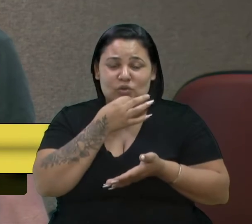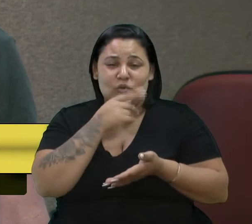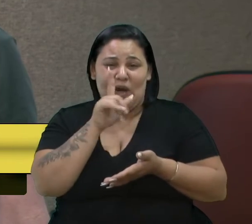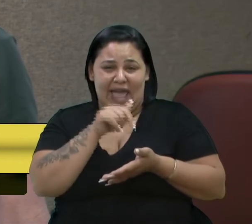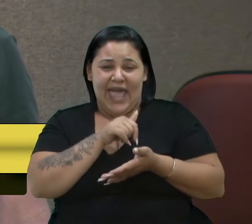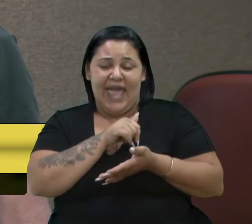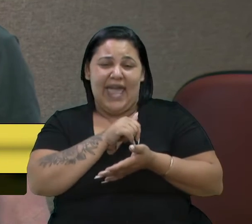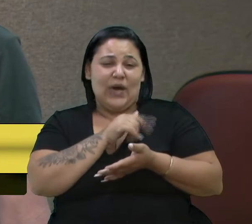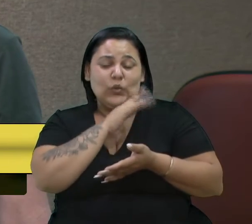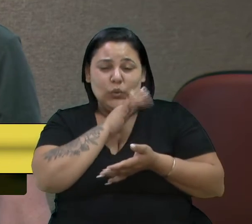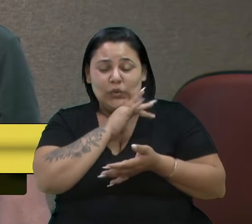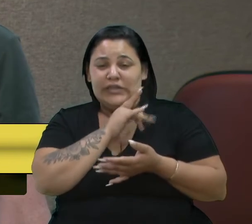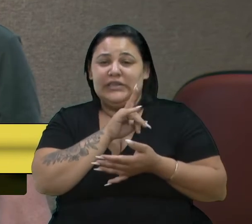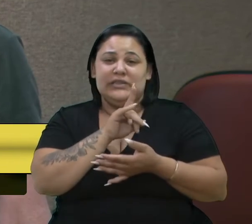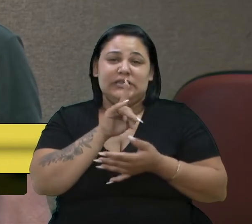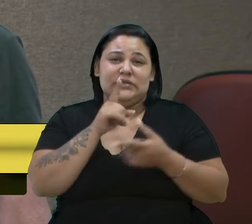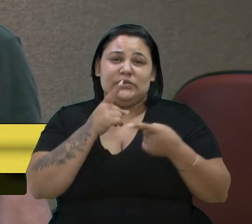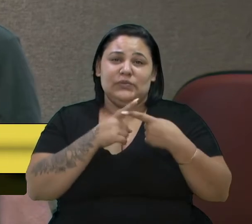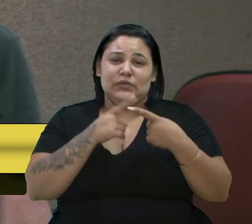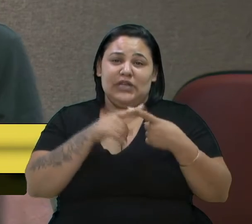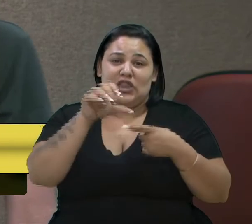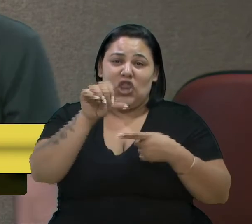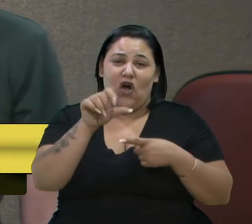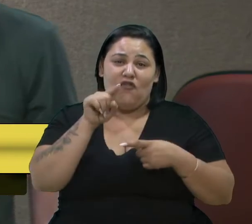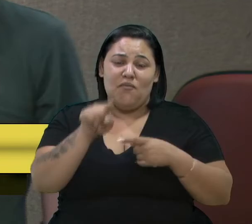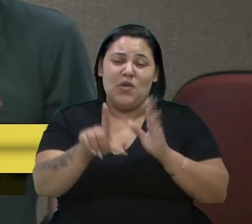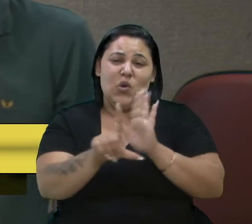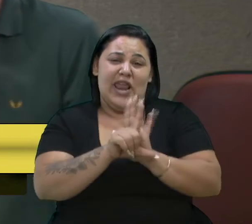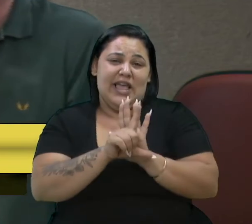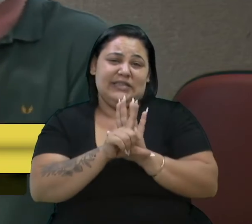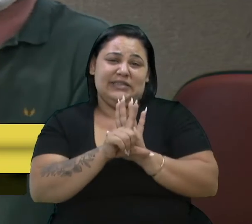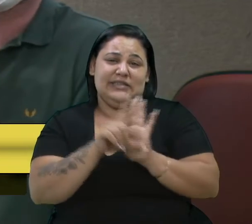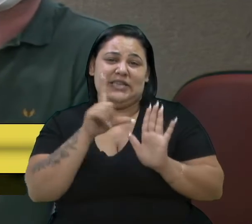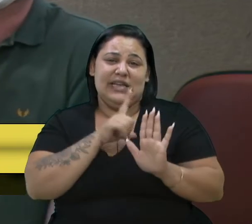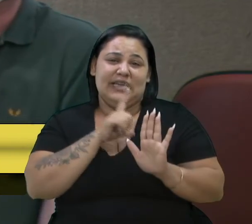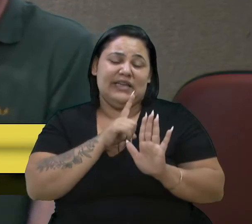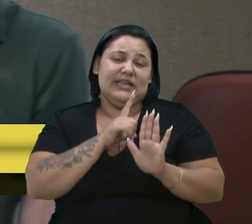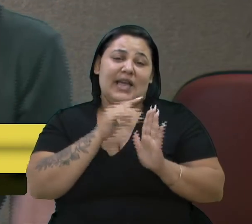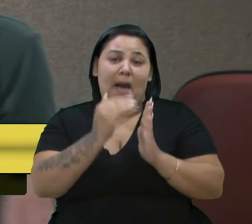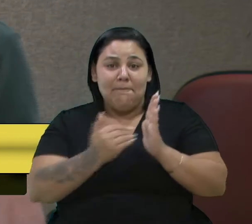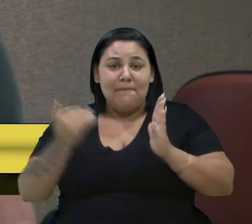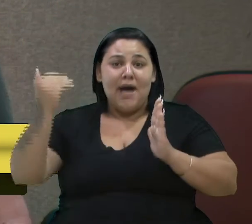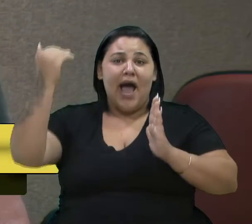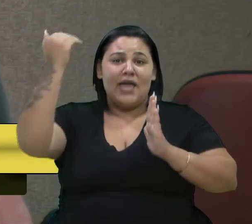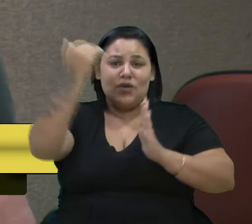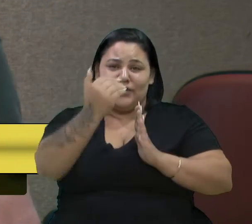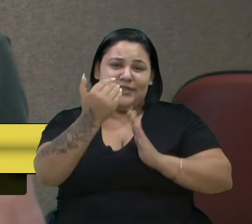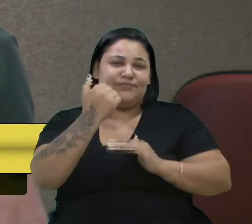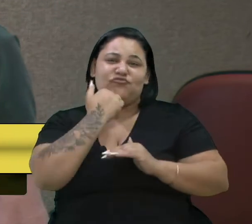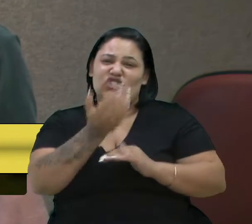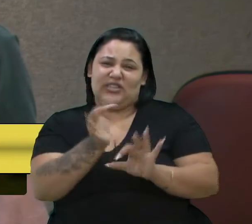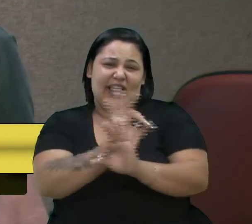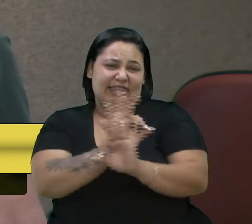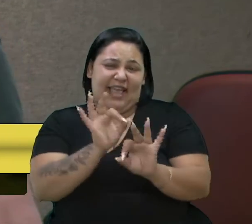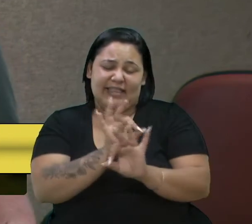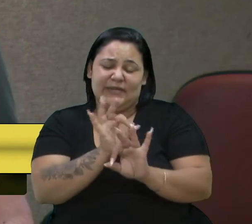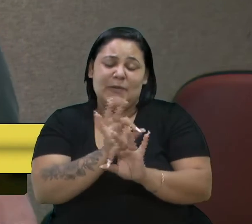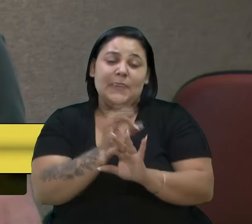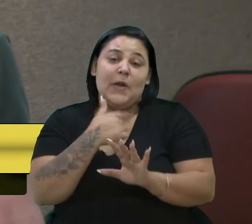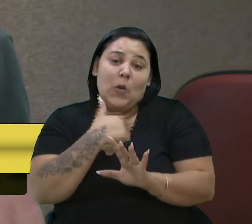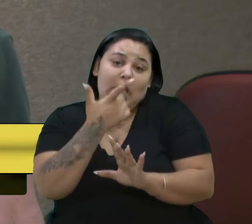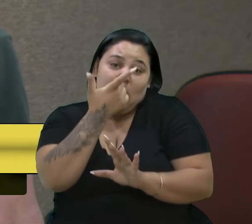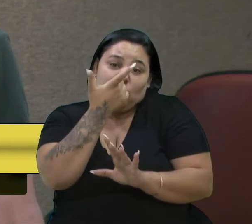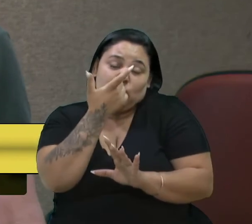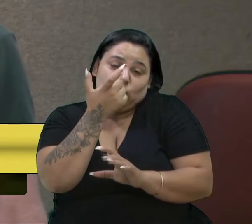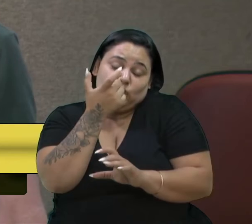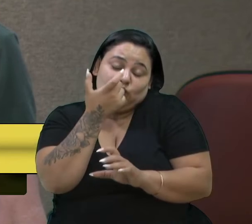e não é por nada que a gente passa das 9 mil leis, né? Sendo que a maioria é sem efeito nenhum. Então, eu espero terminar o meu mandato,